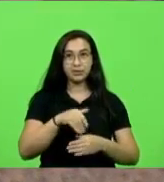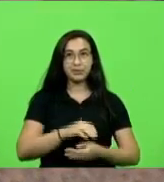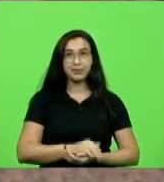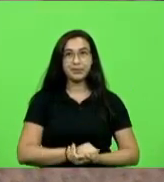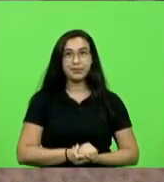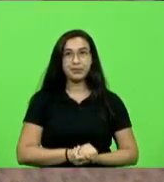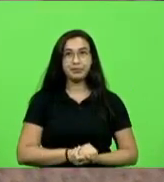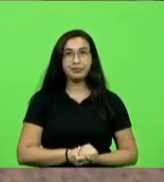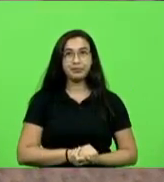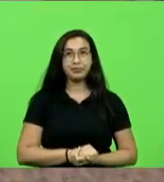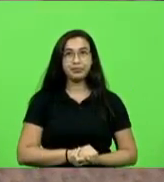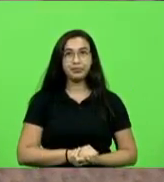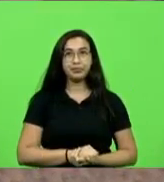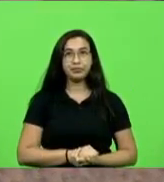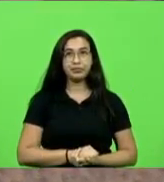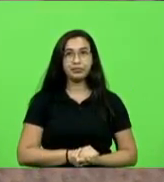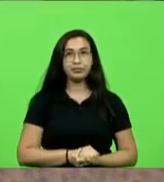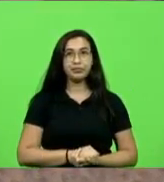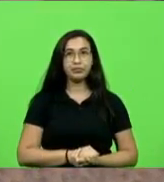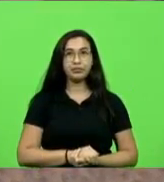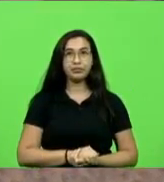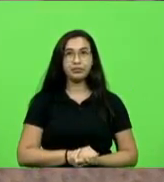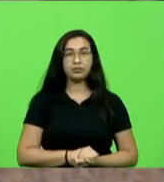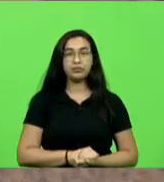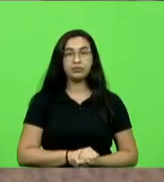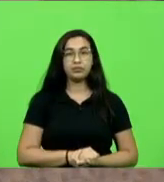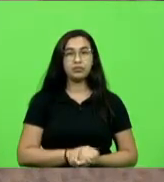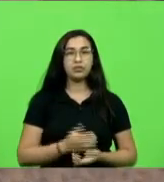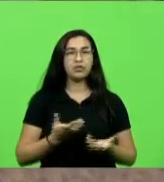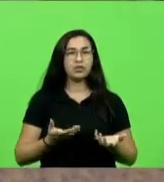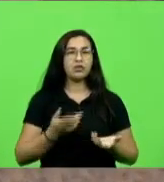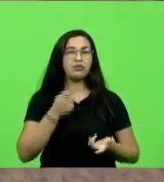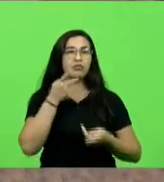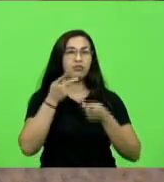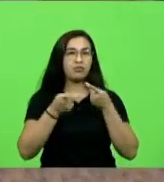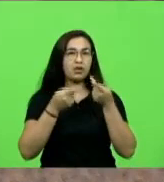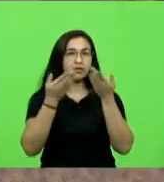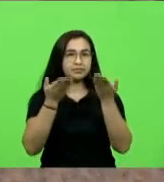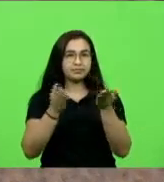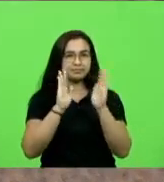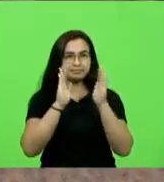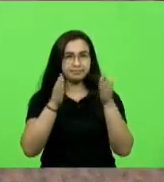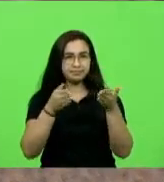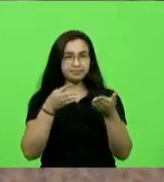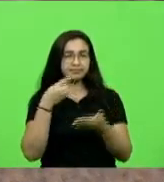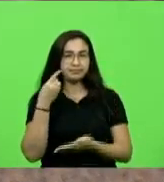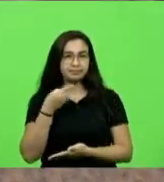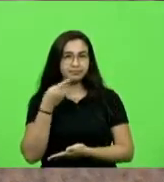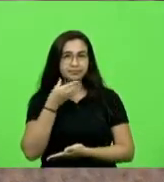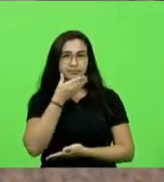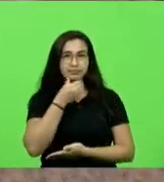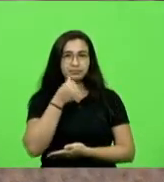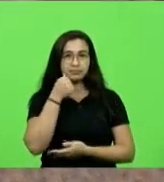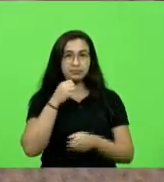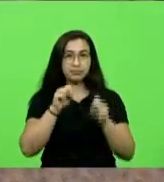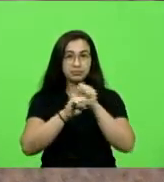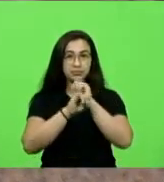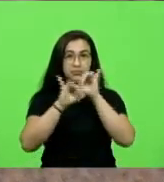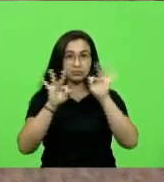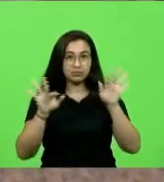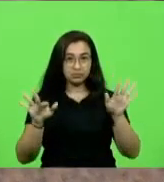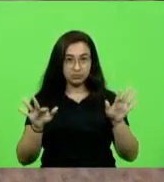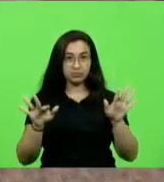Mas eu quero me dirigir aos senhores deputados e senhoras deputadas, o intuito talvez de esclarecer um pouco mais